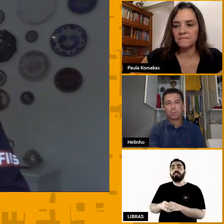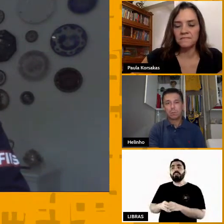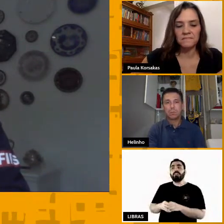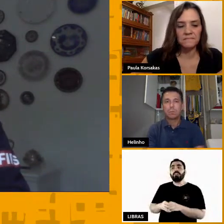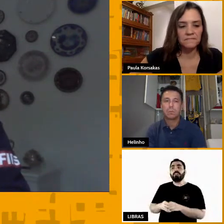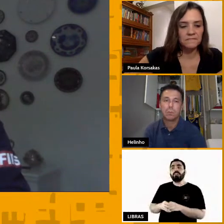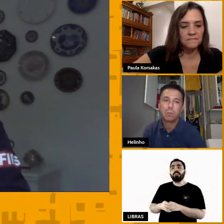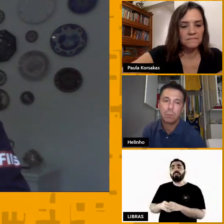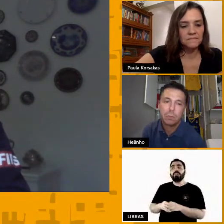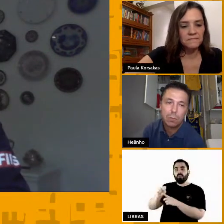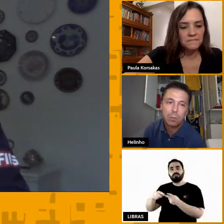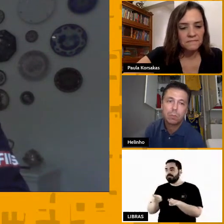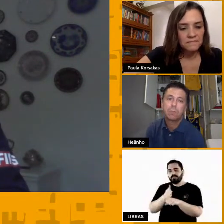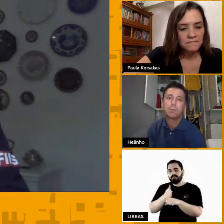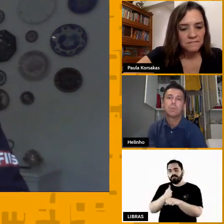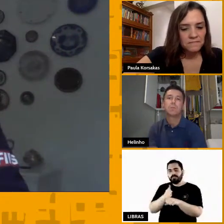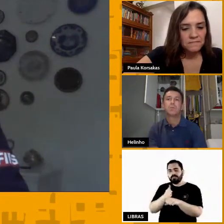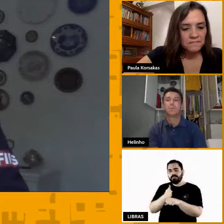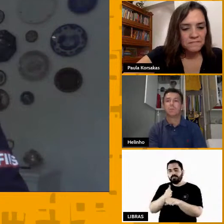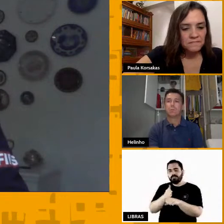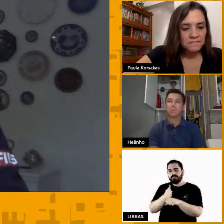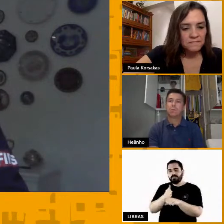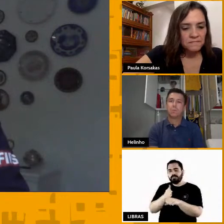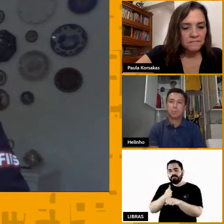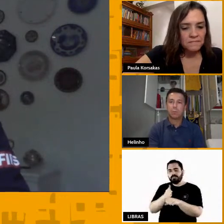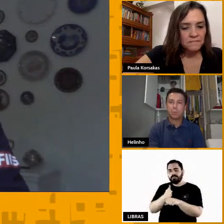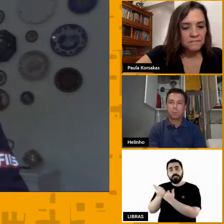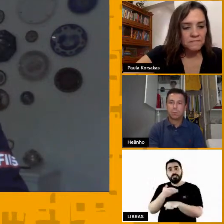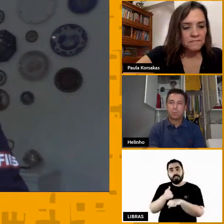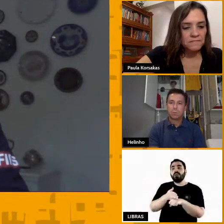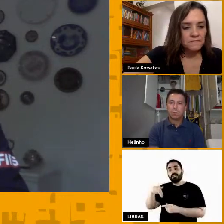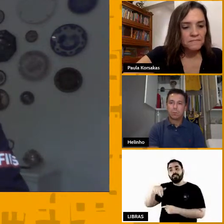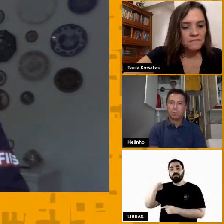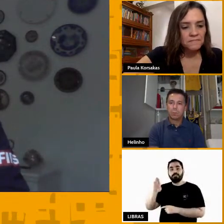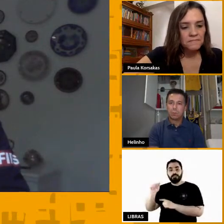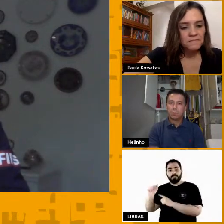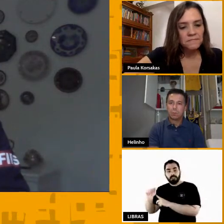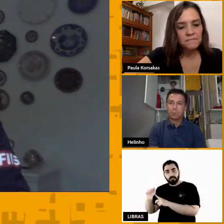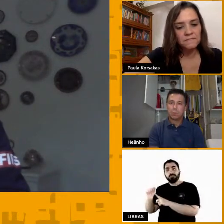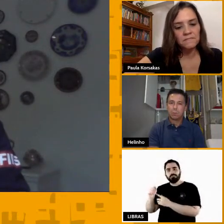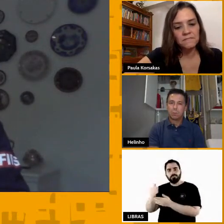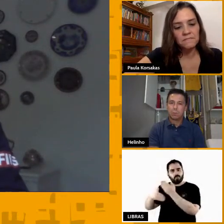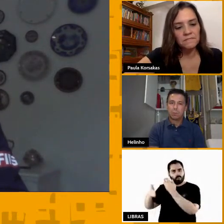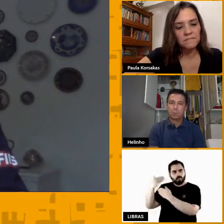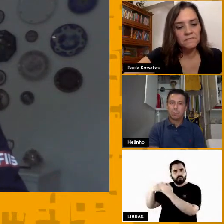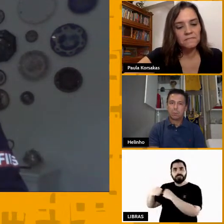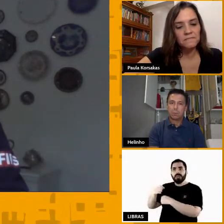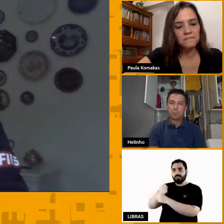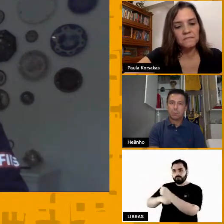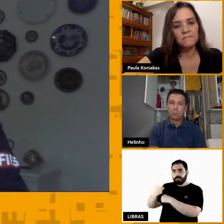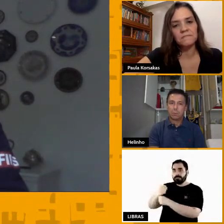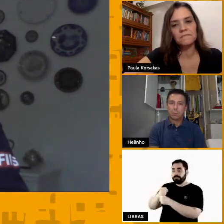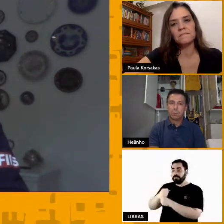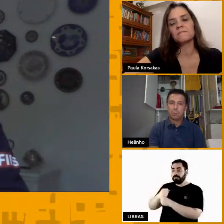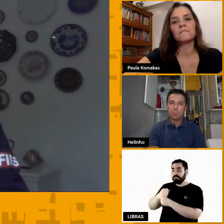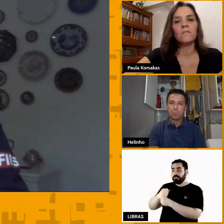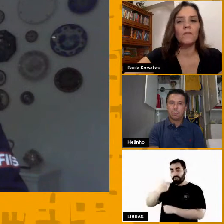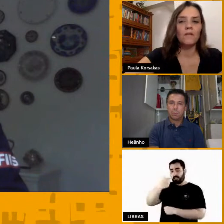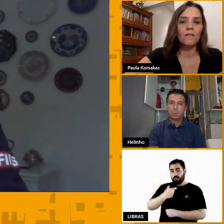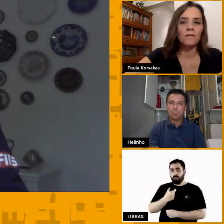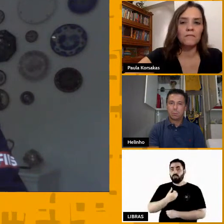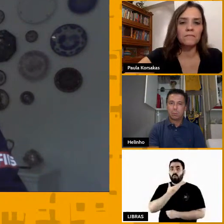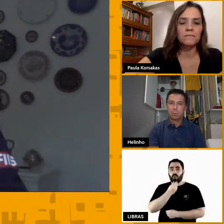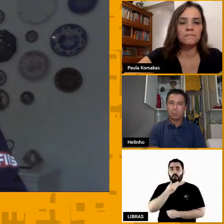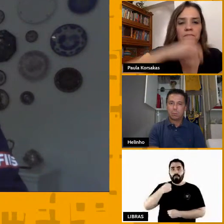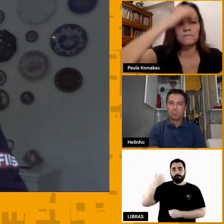League, alguns anos atrás. Eu sou branco, estou vestindo a camisa de